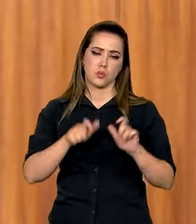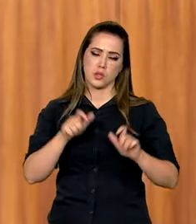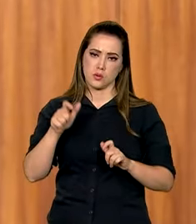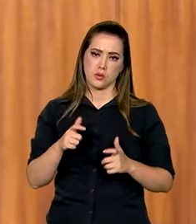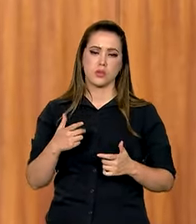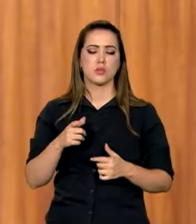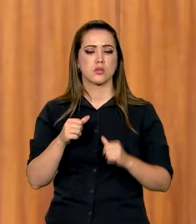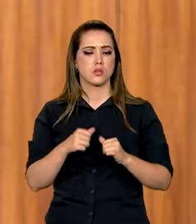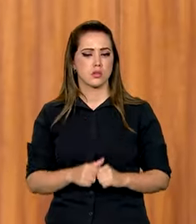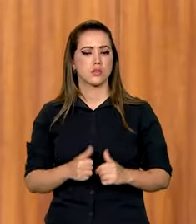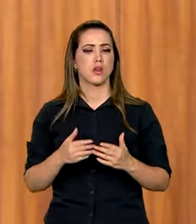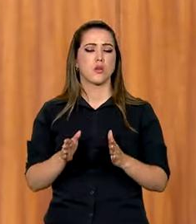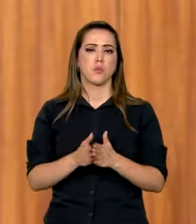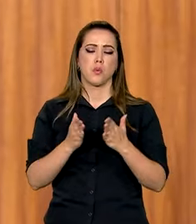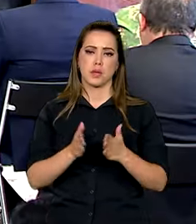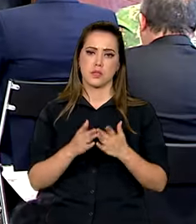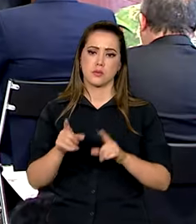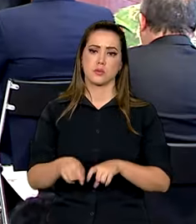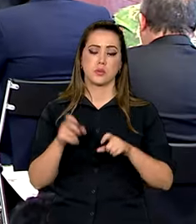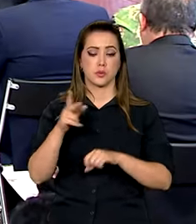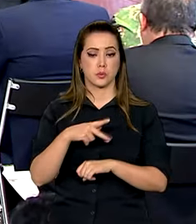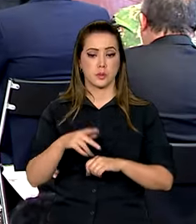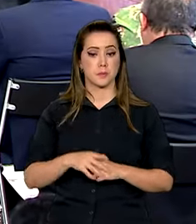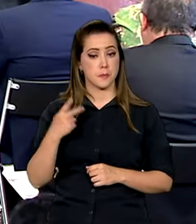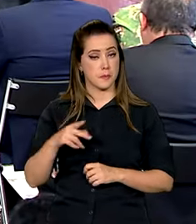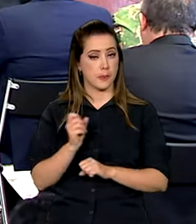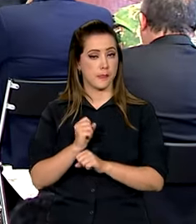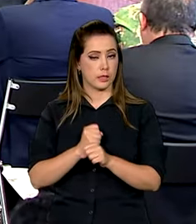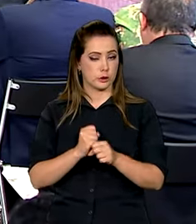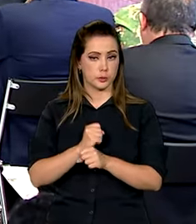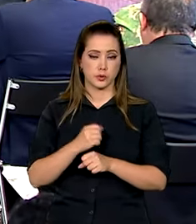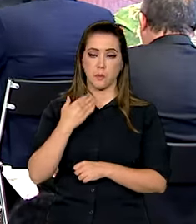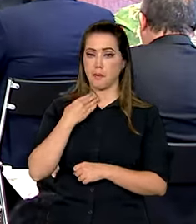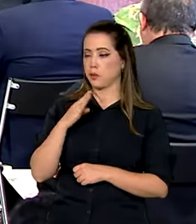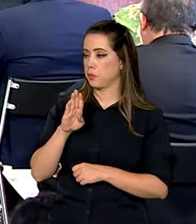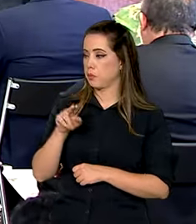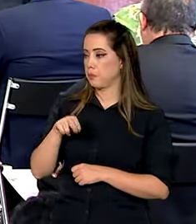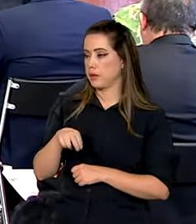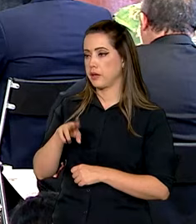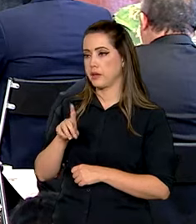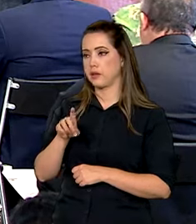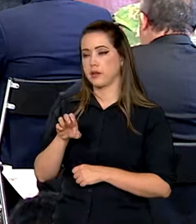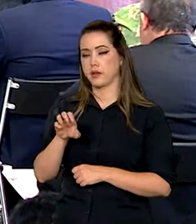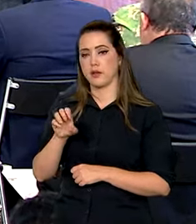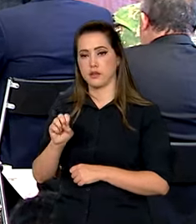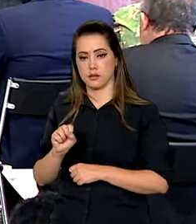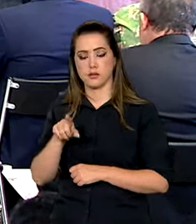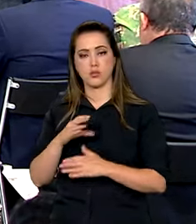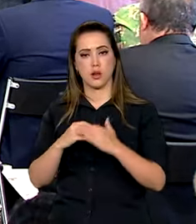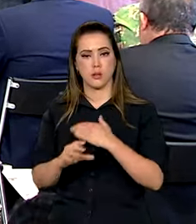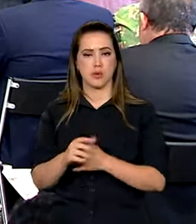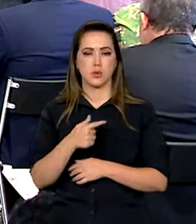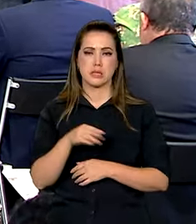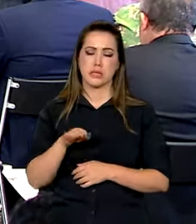em condições de pobreza rural do país. Este ano, o BNDES já liberou para a região Nordeste mais de R